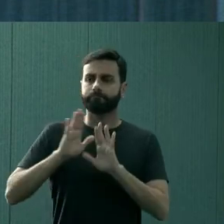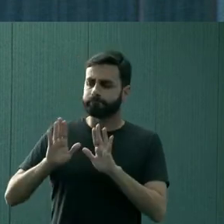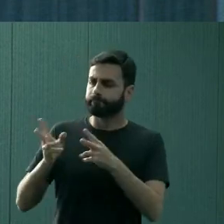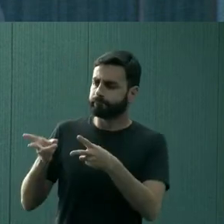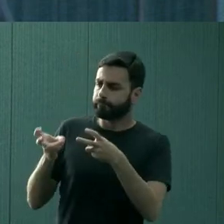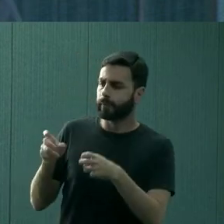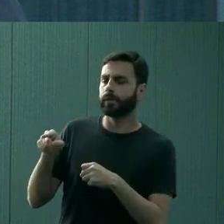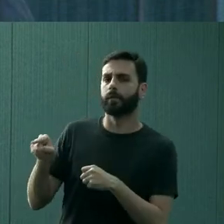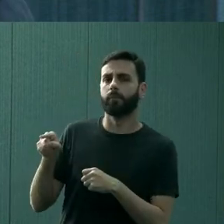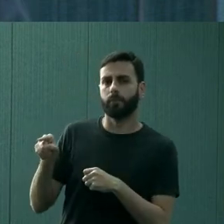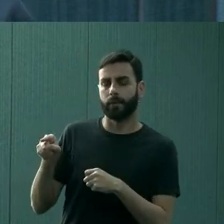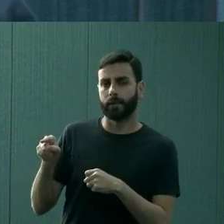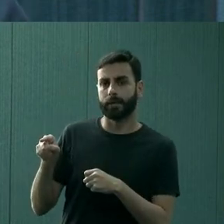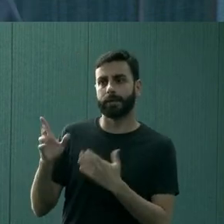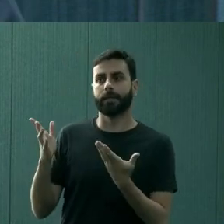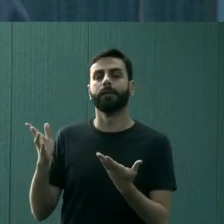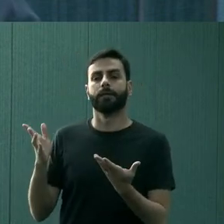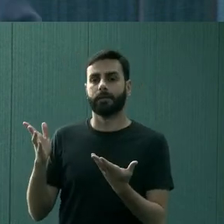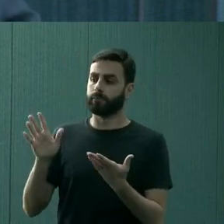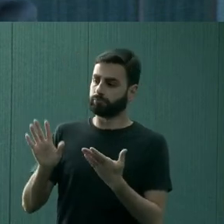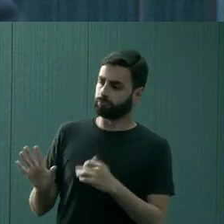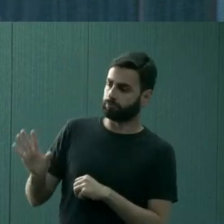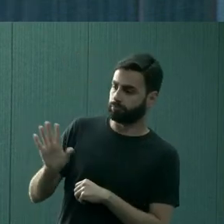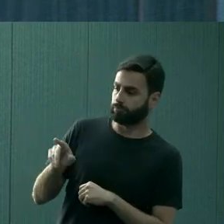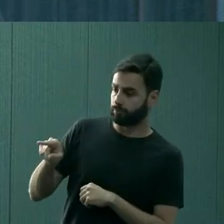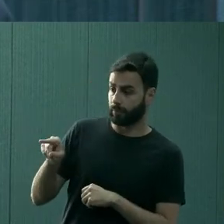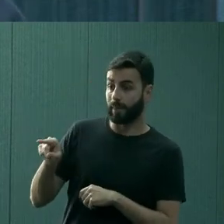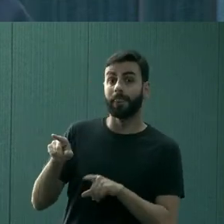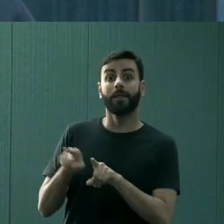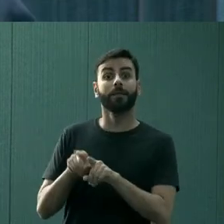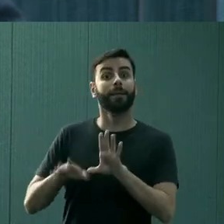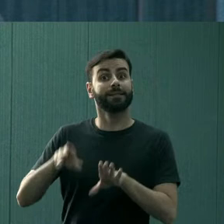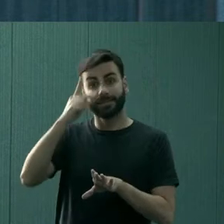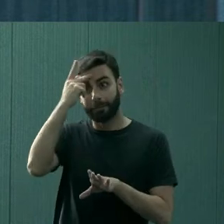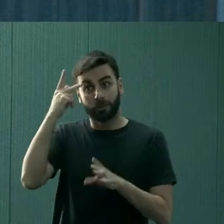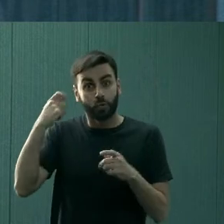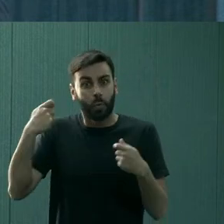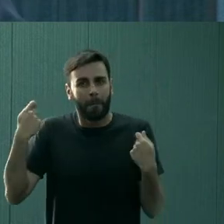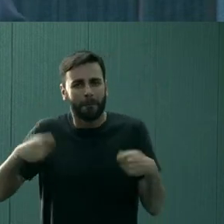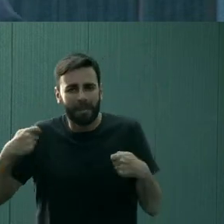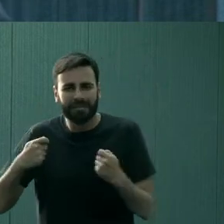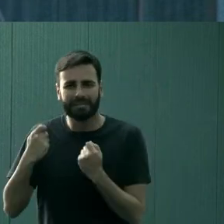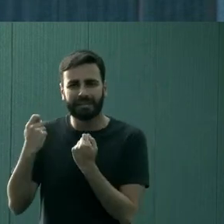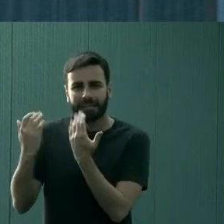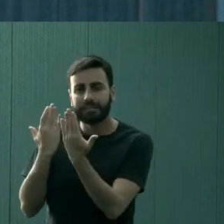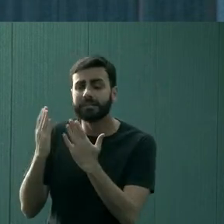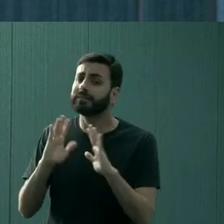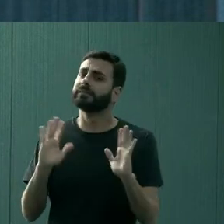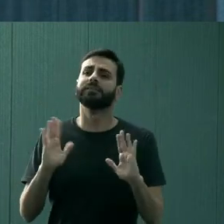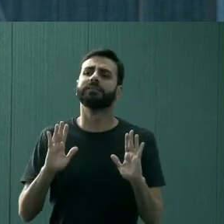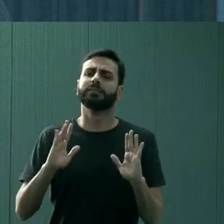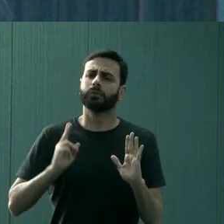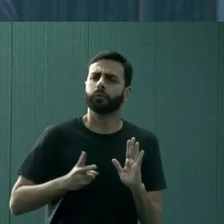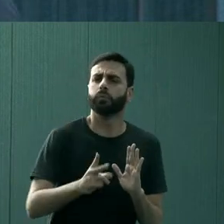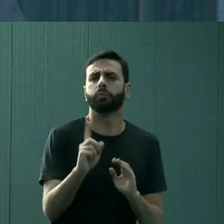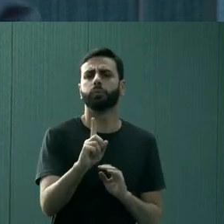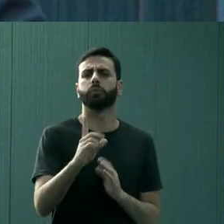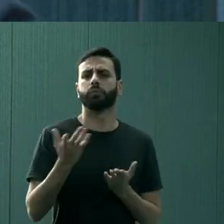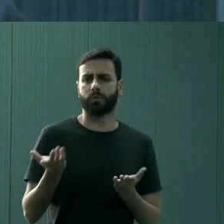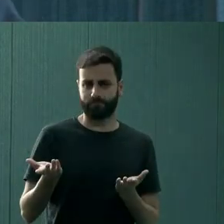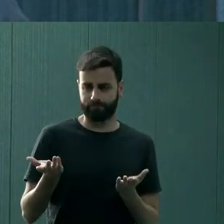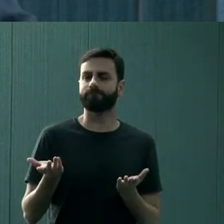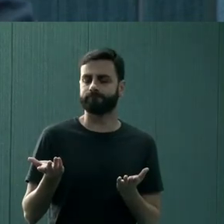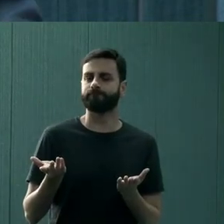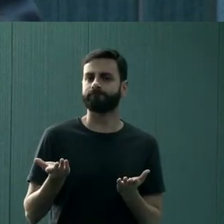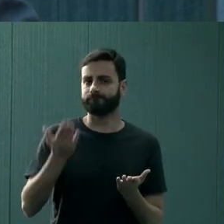entendendo que nem todo mundo quer e nem todo mundo precisa de psicoterapia o tempo todo. Essa é